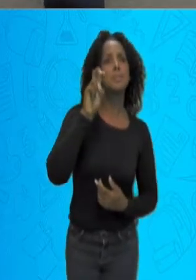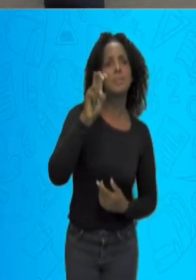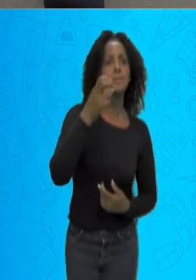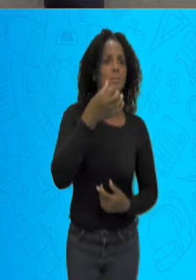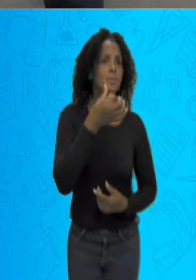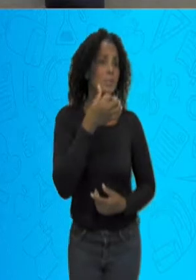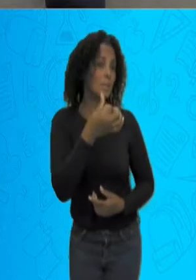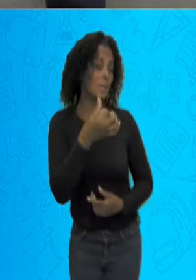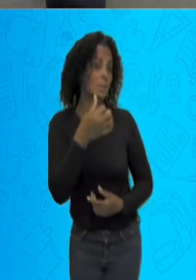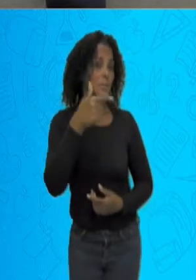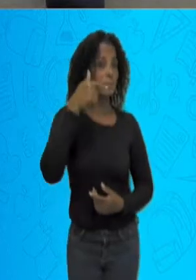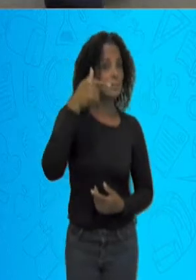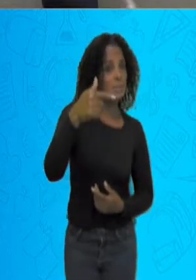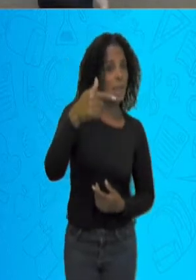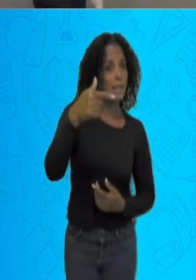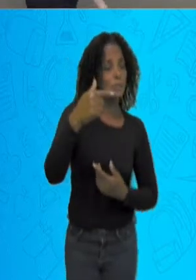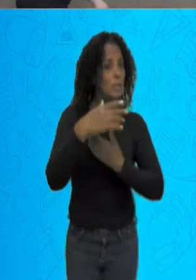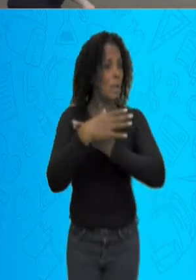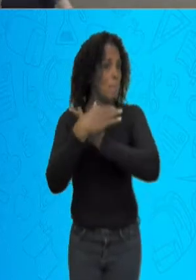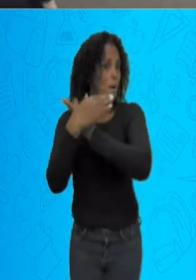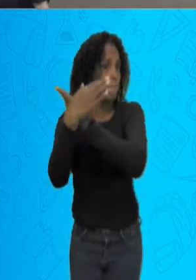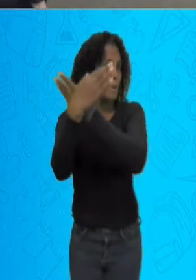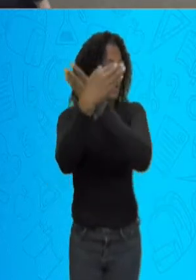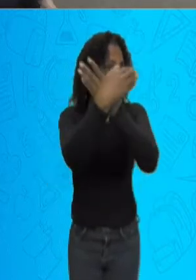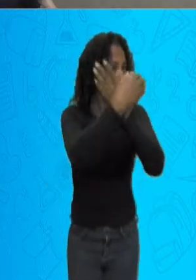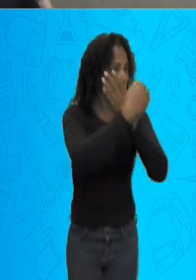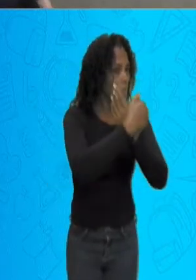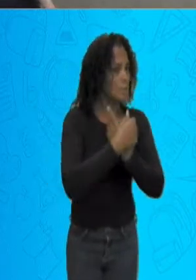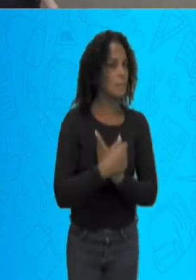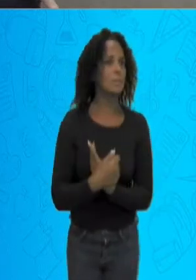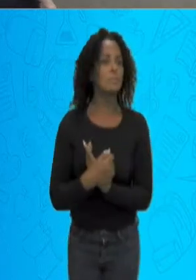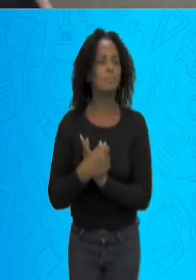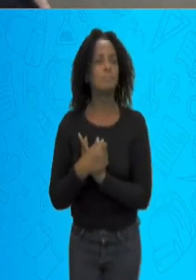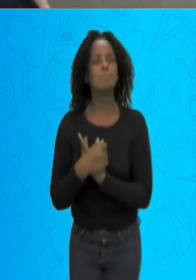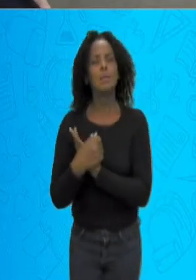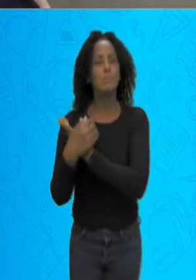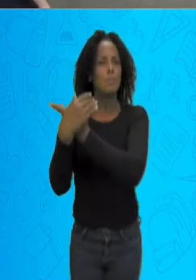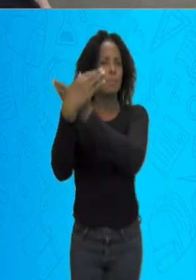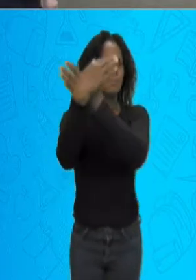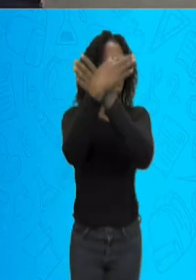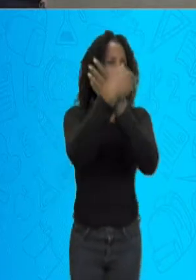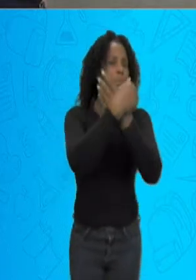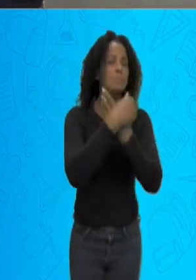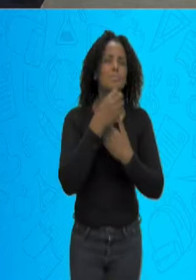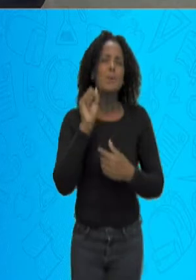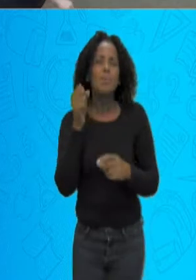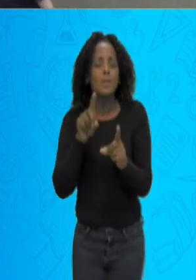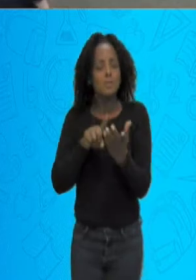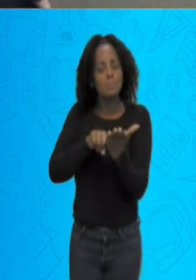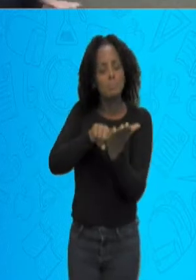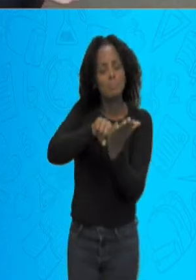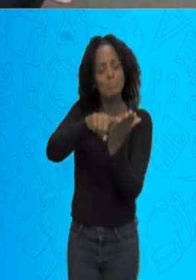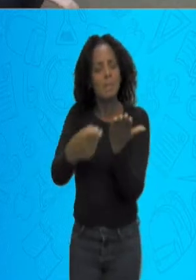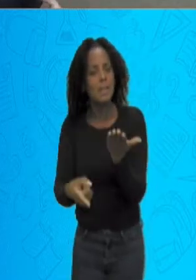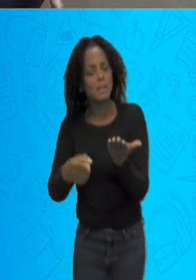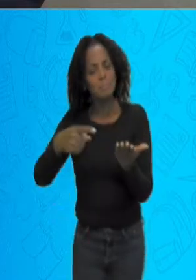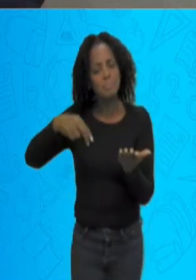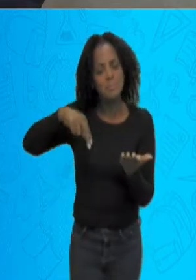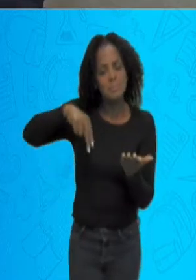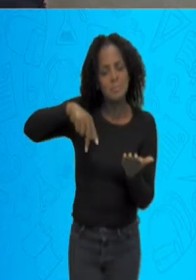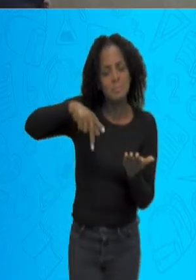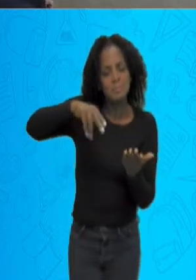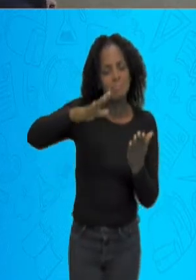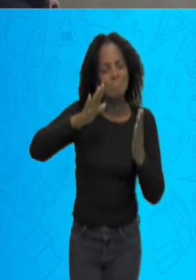quatro, cinco, seis, sete borboletas. Voam. Oito lesmas andam